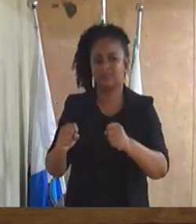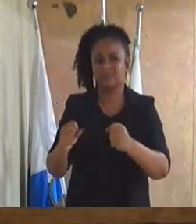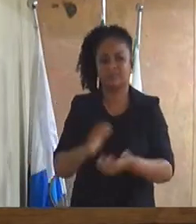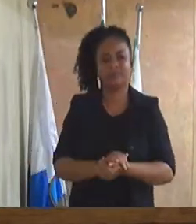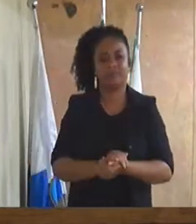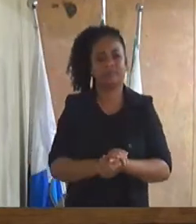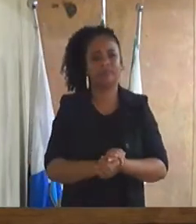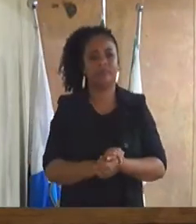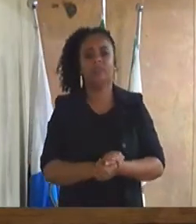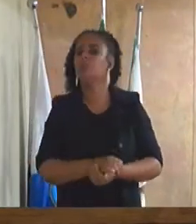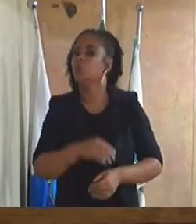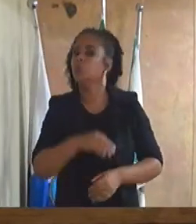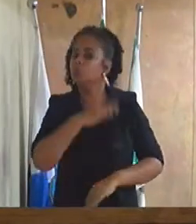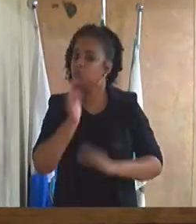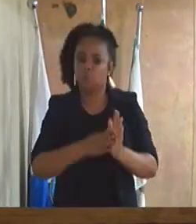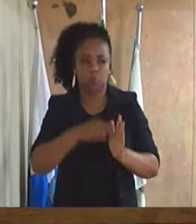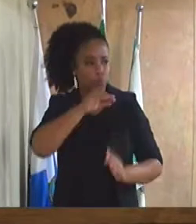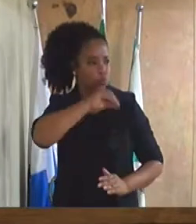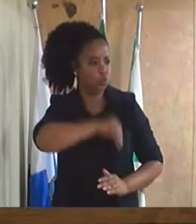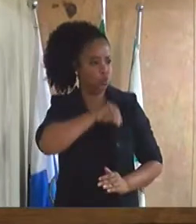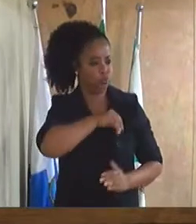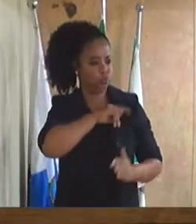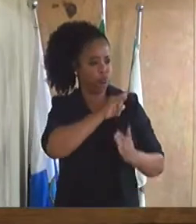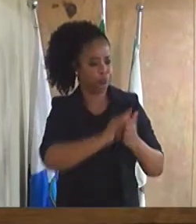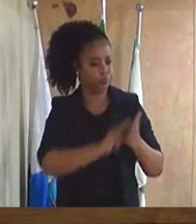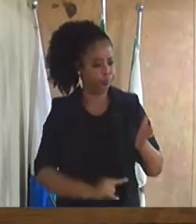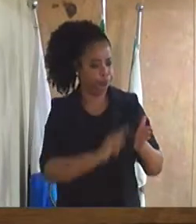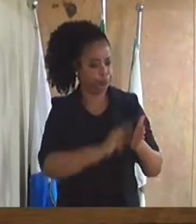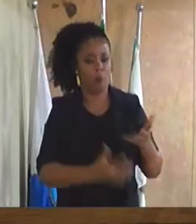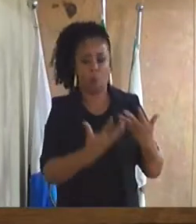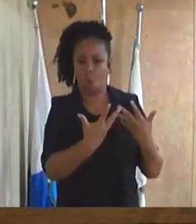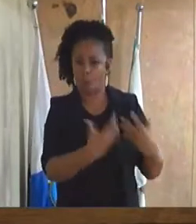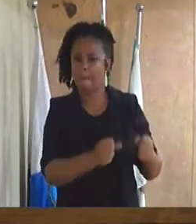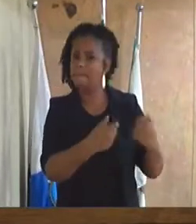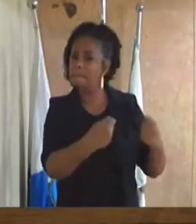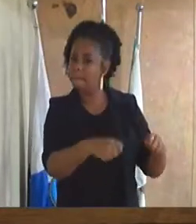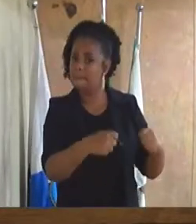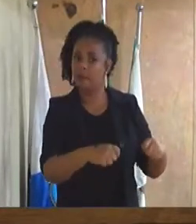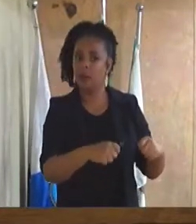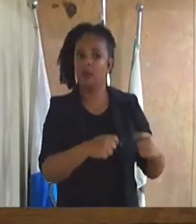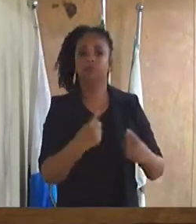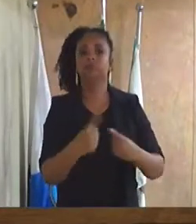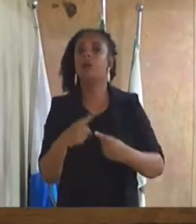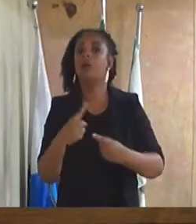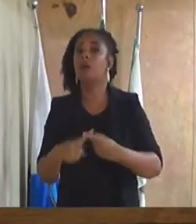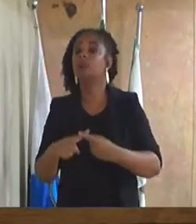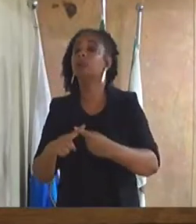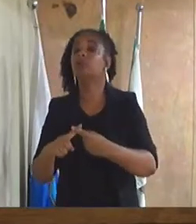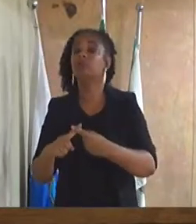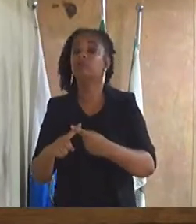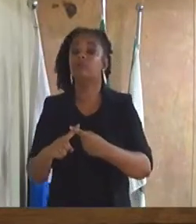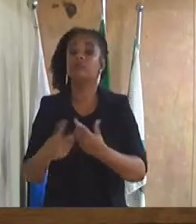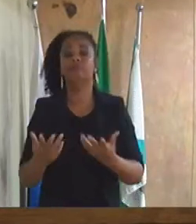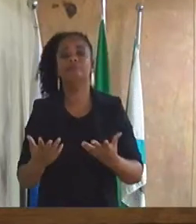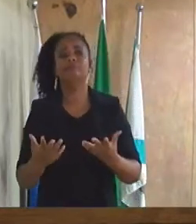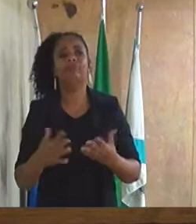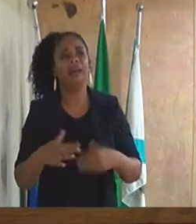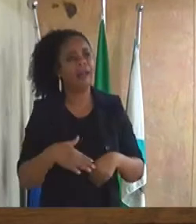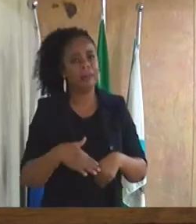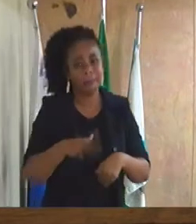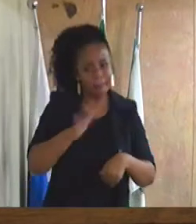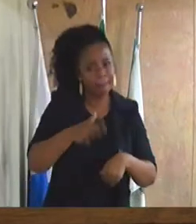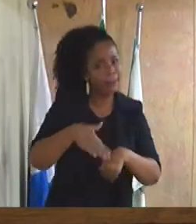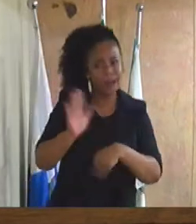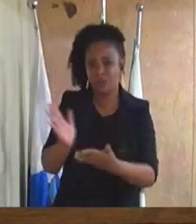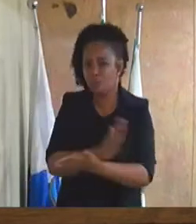integralmente o salário, ele tinha que receber mais um, sei lá, uma